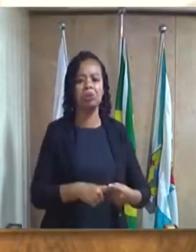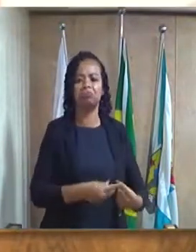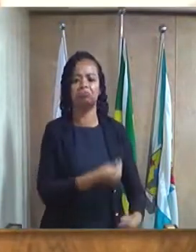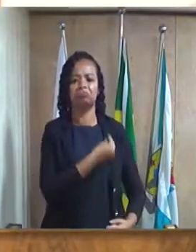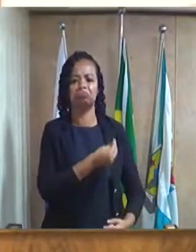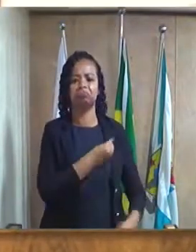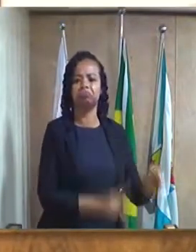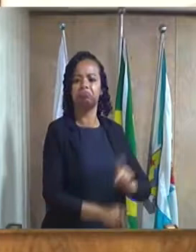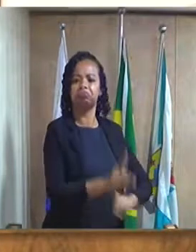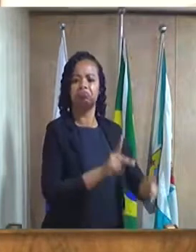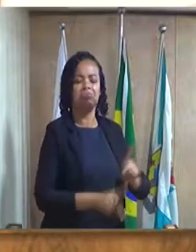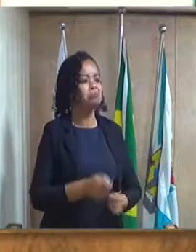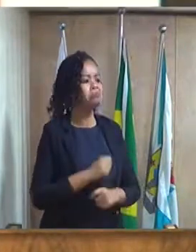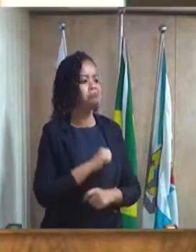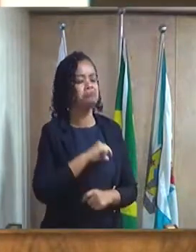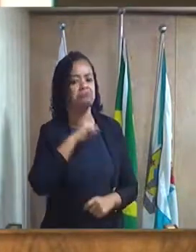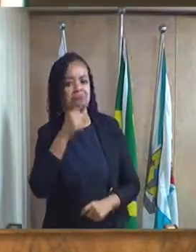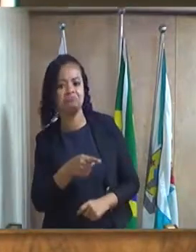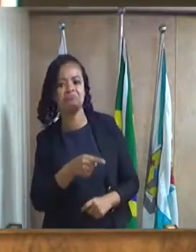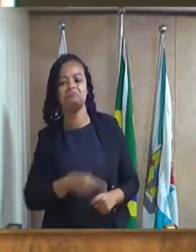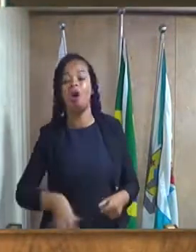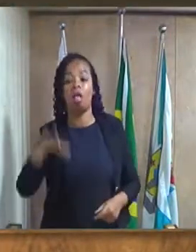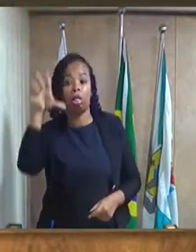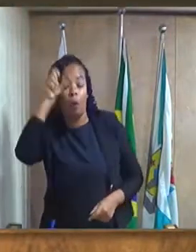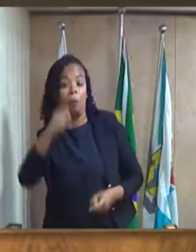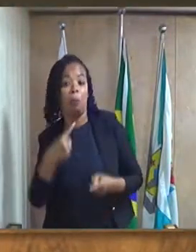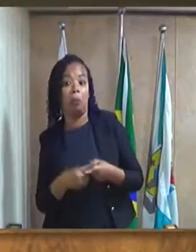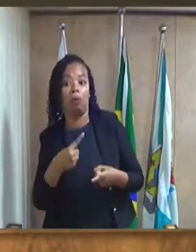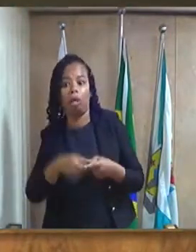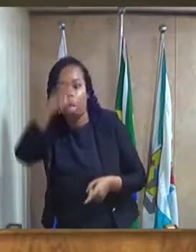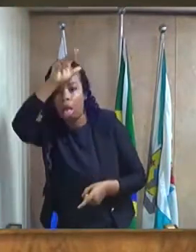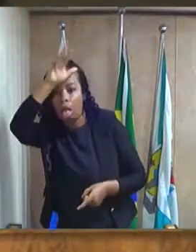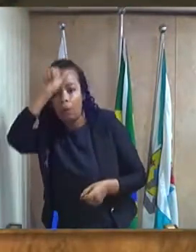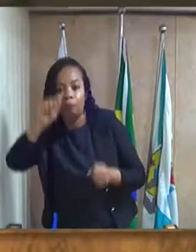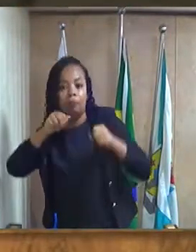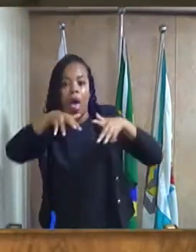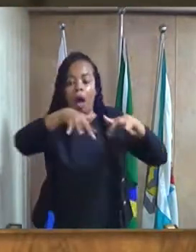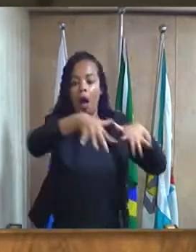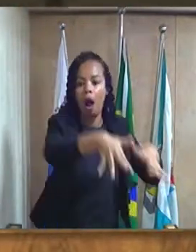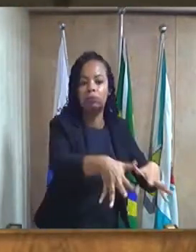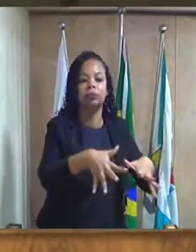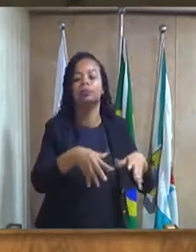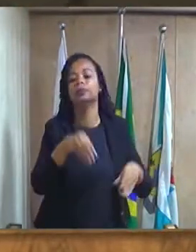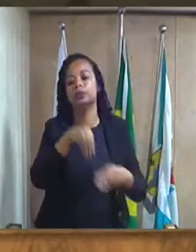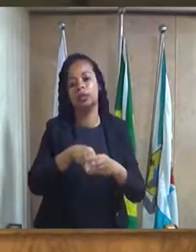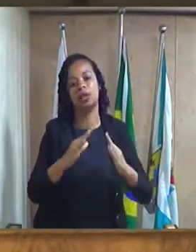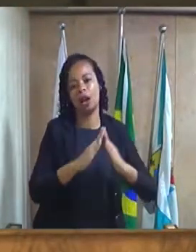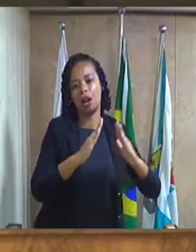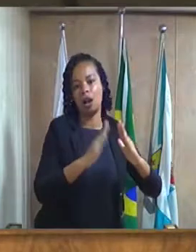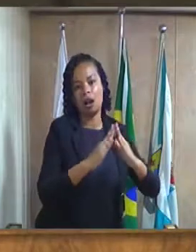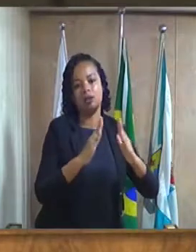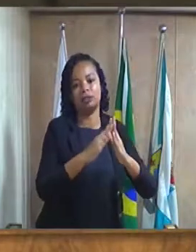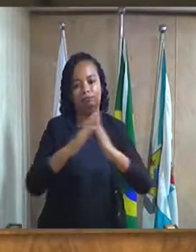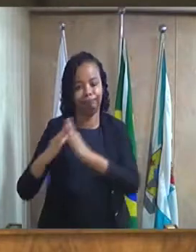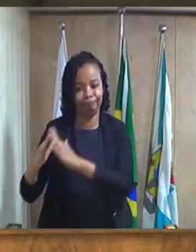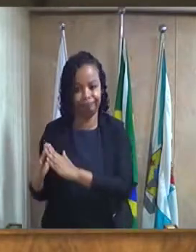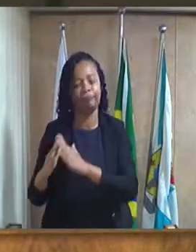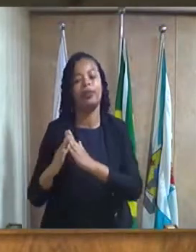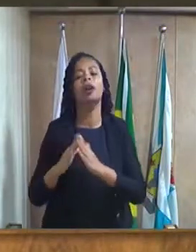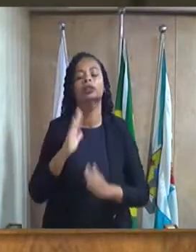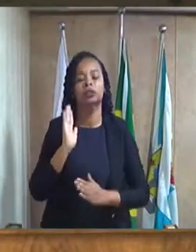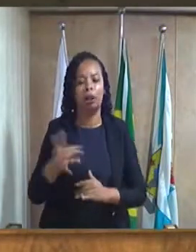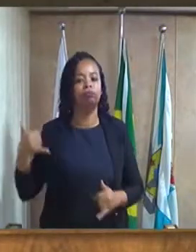de tanta barata invadindo a casa daqueles moradores. Já liguei para o secretário de meio